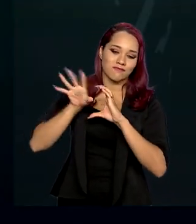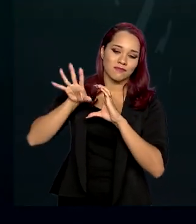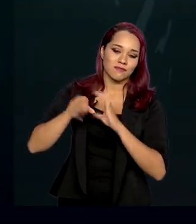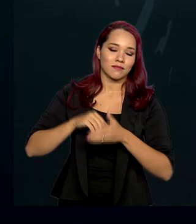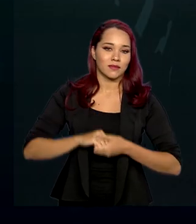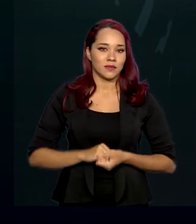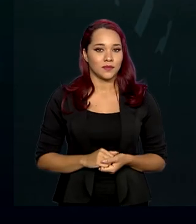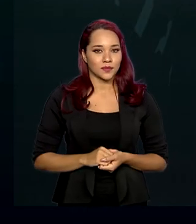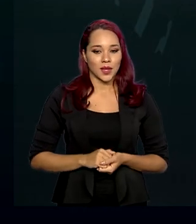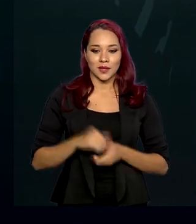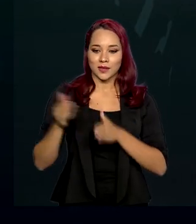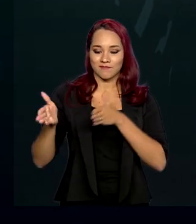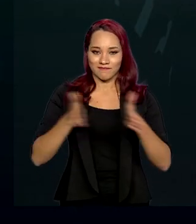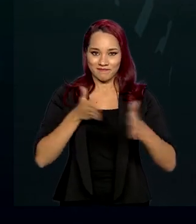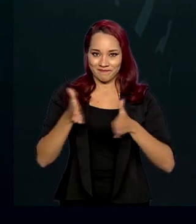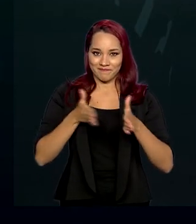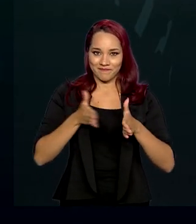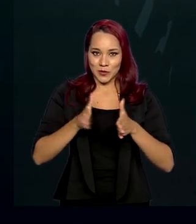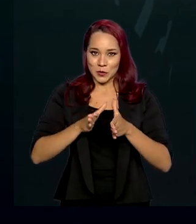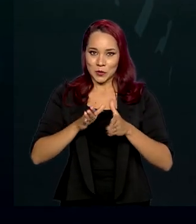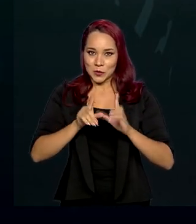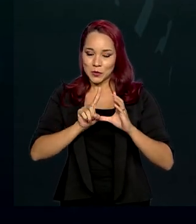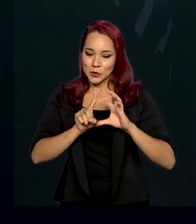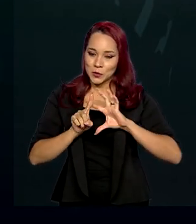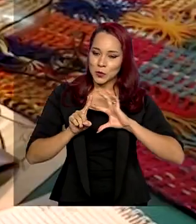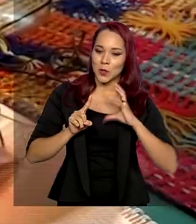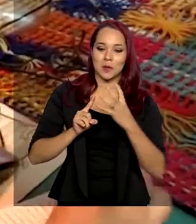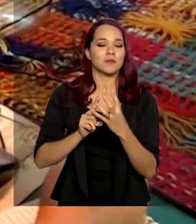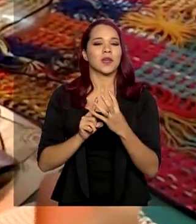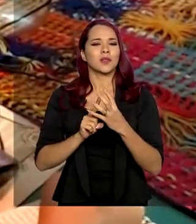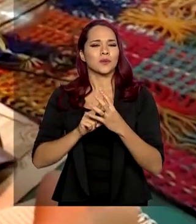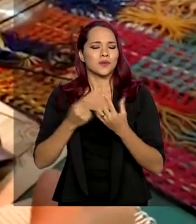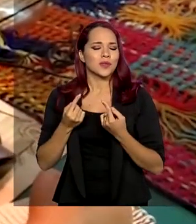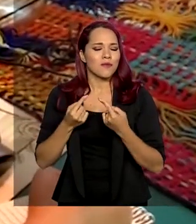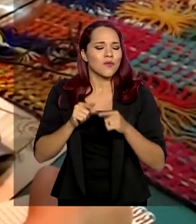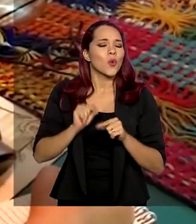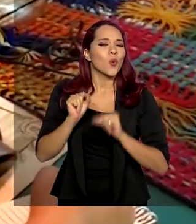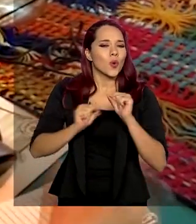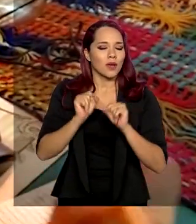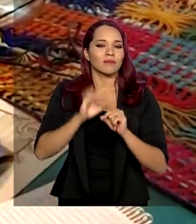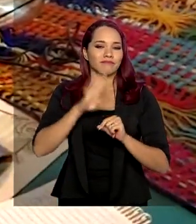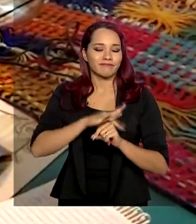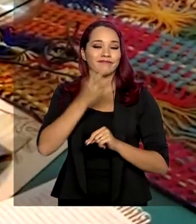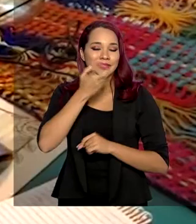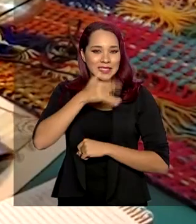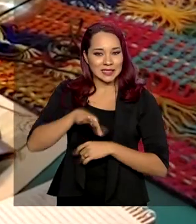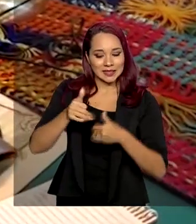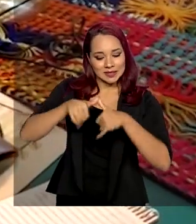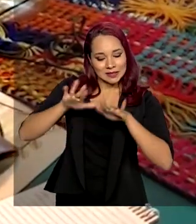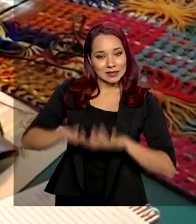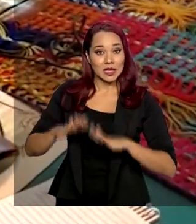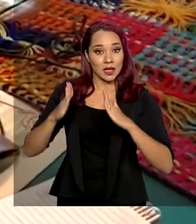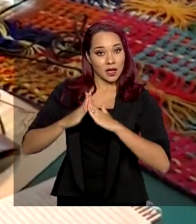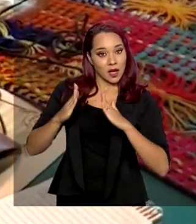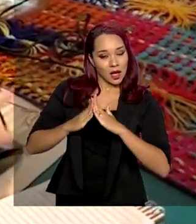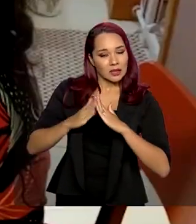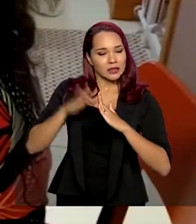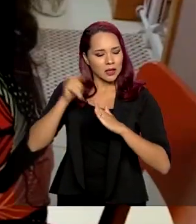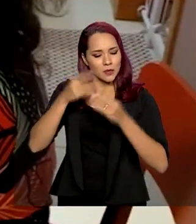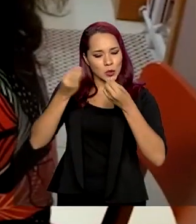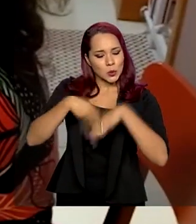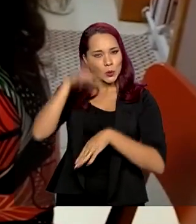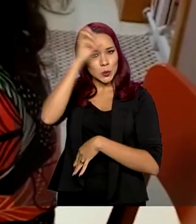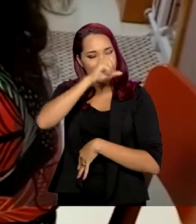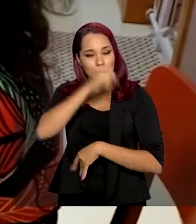Nesse período de isolamento, o desafio é manter as crianças em casa sem prejudicar o aprendizado.